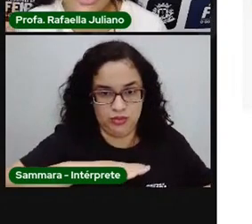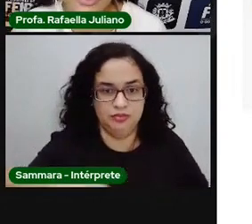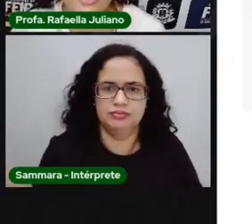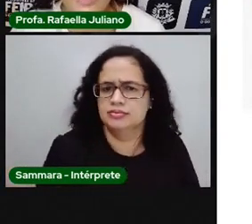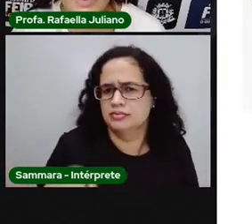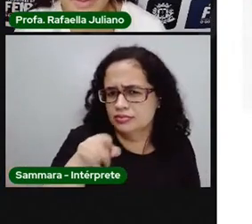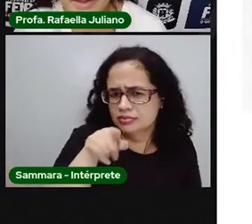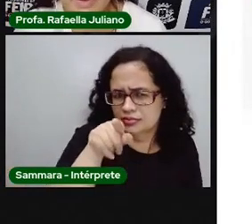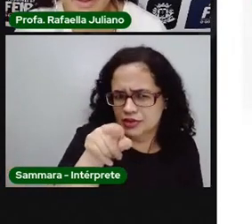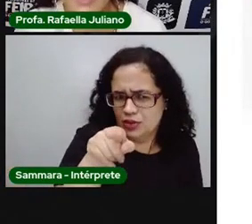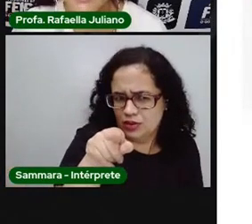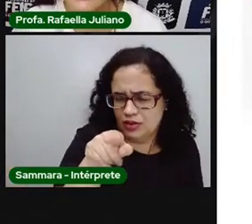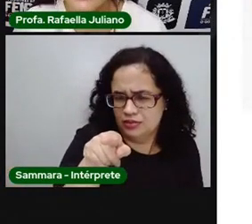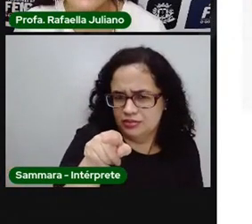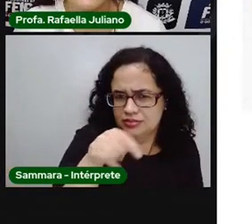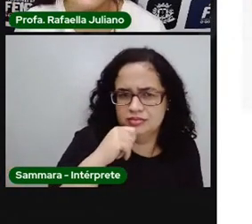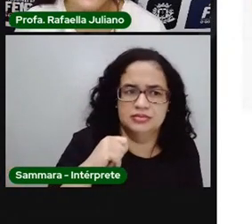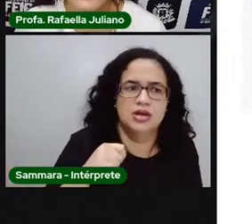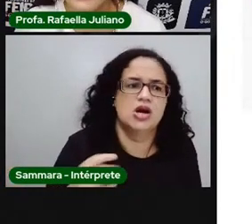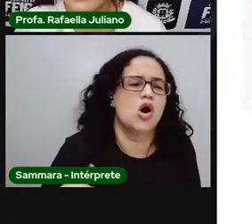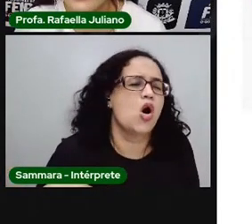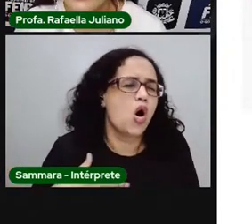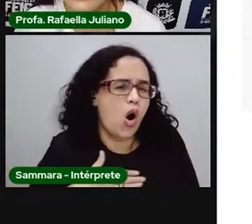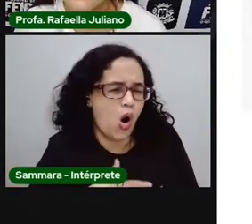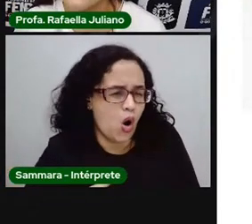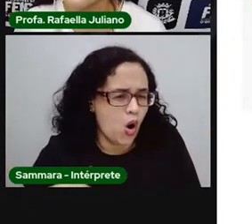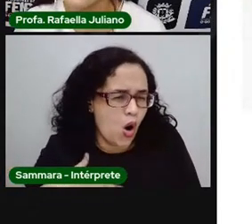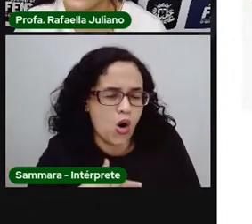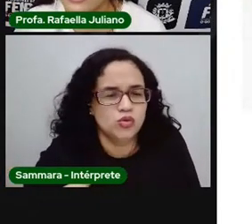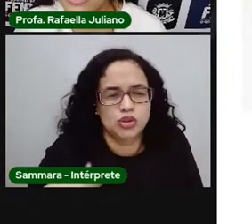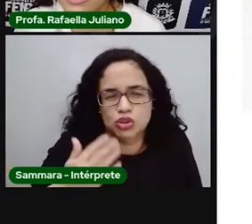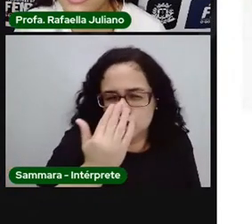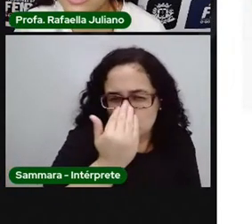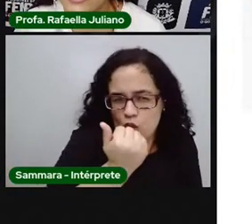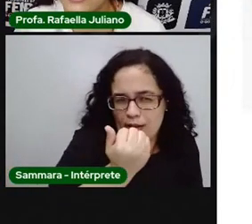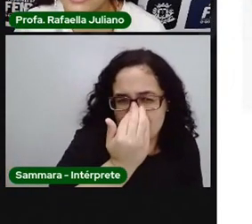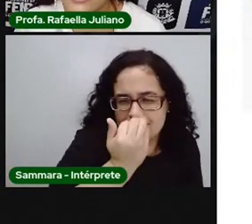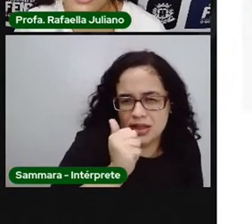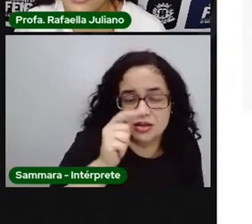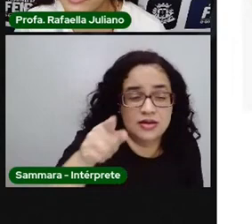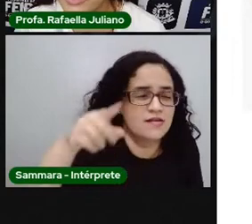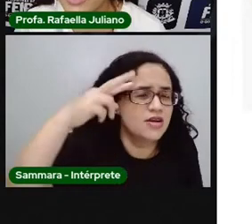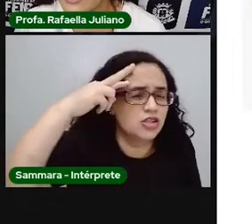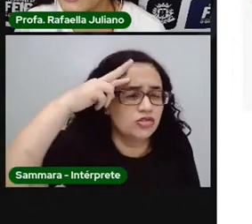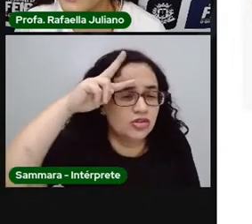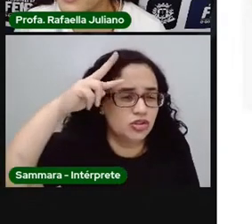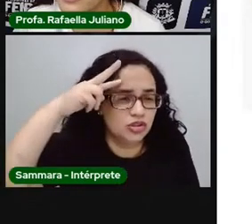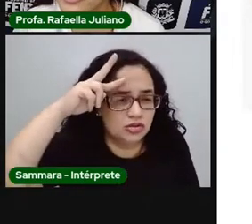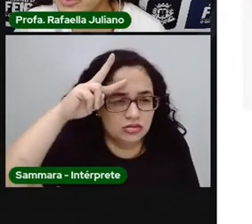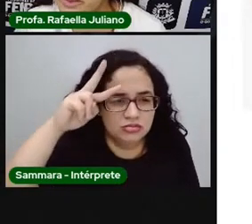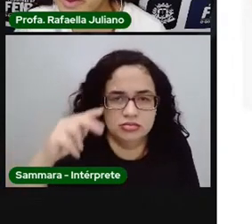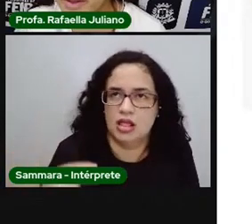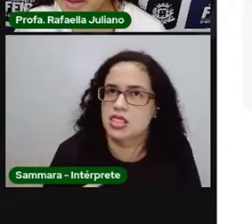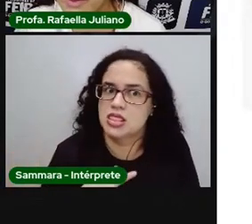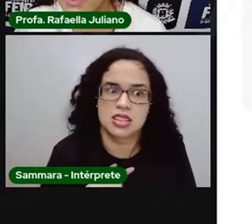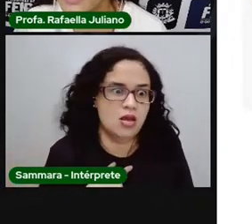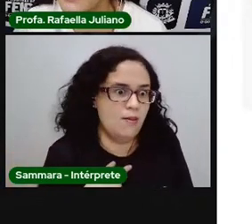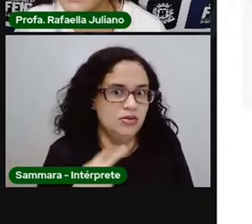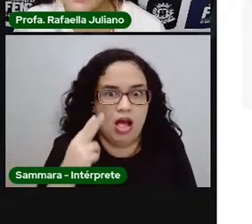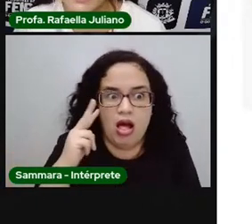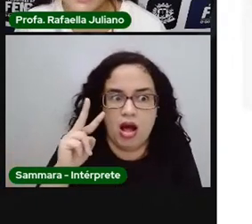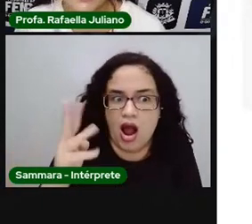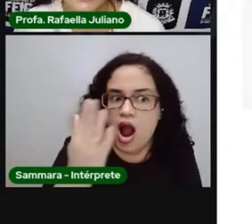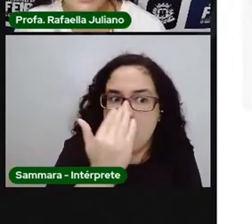Olha a dica da Magali. Magali gosta de comer, né? Quando a gente lê as historias, a gente vê que ela não pode ver comida.